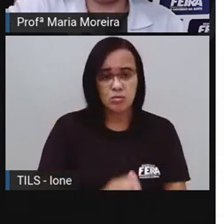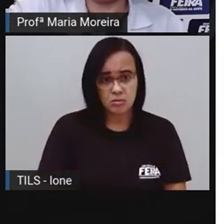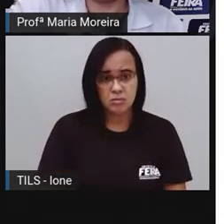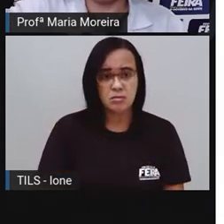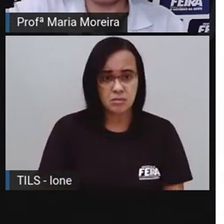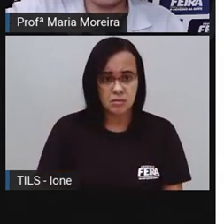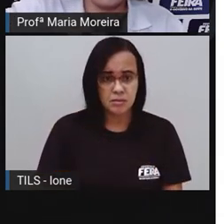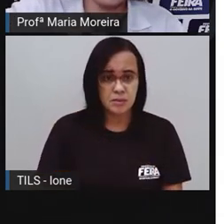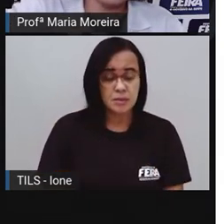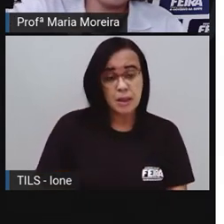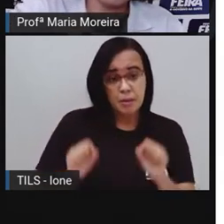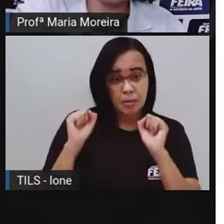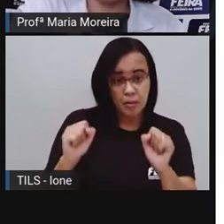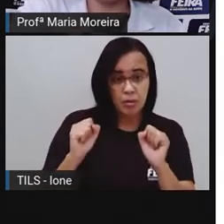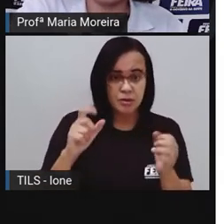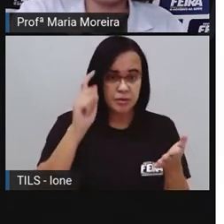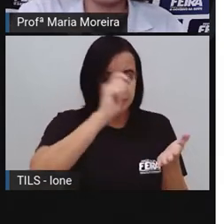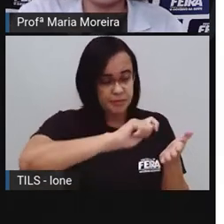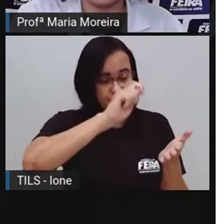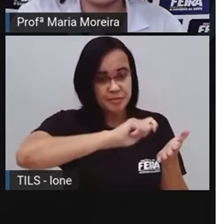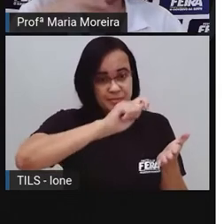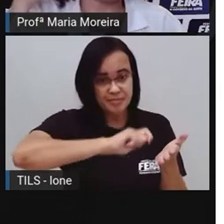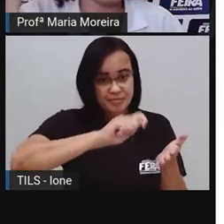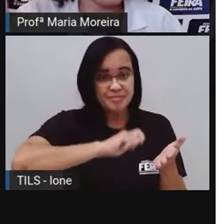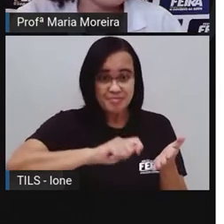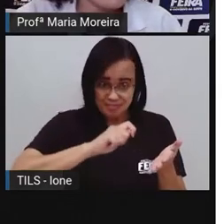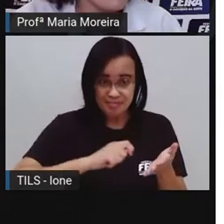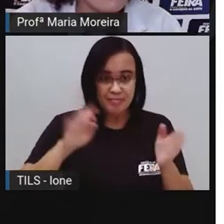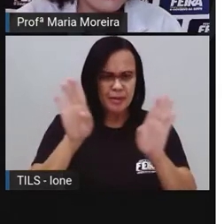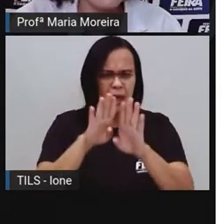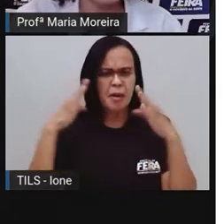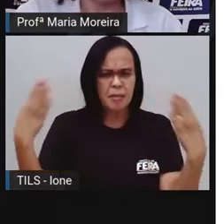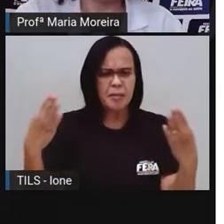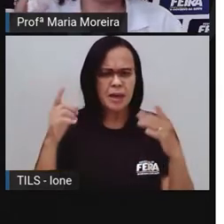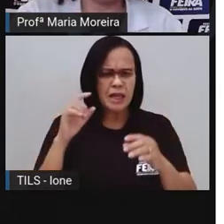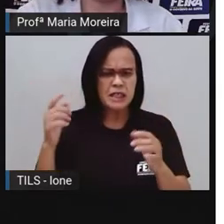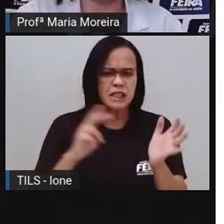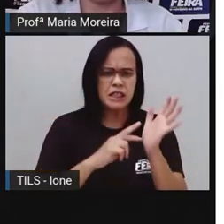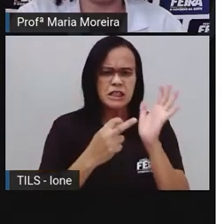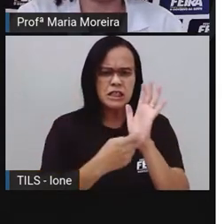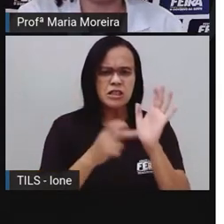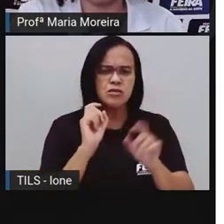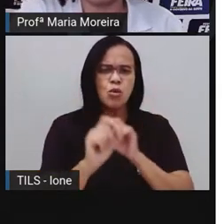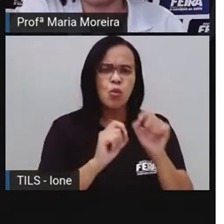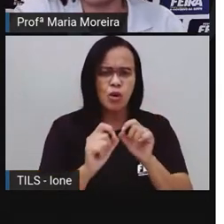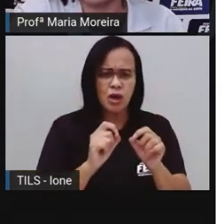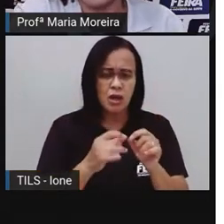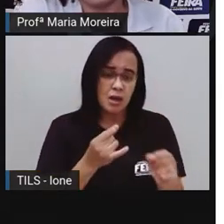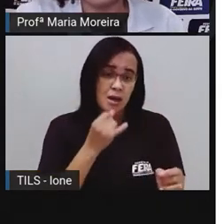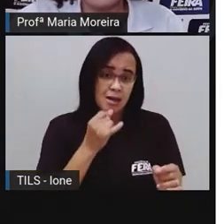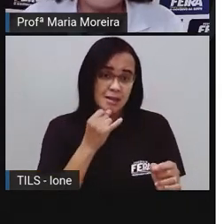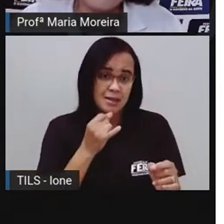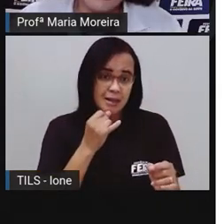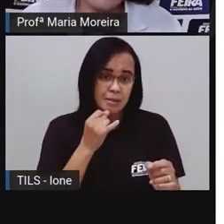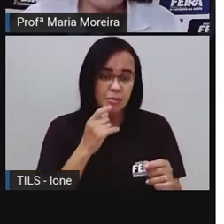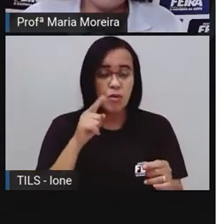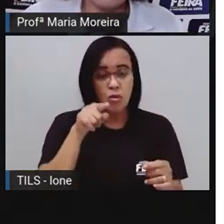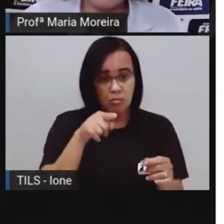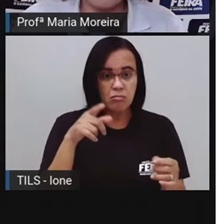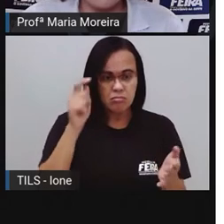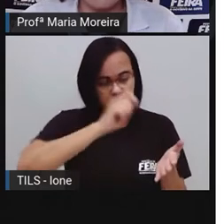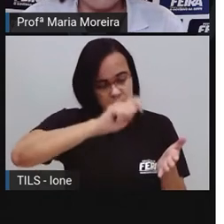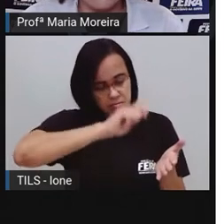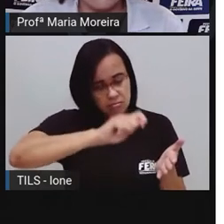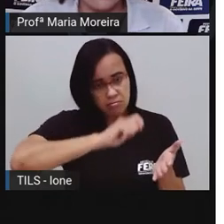Você pode escrever uma carta para uma cidade inteira. Carta aberta, né? Porque é uma carta para uma quantidade maior